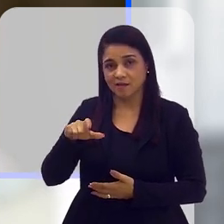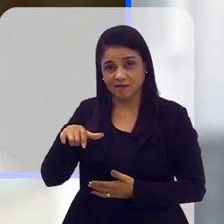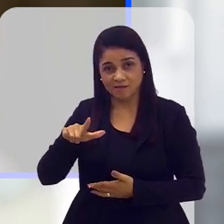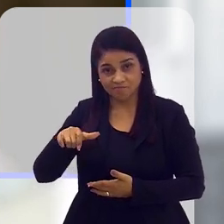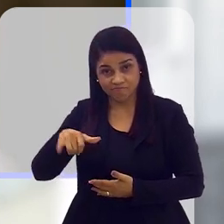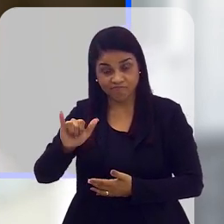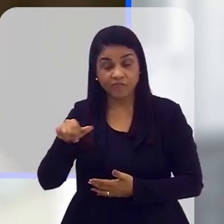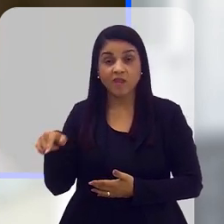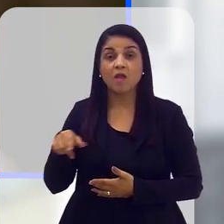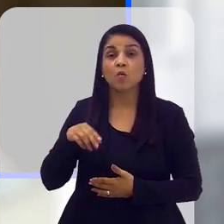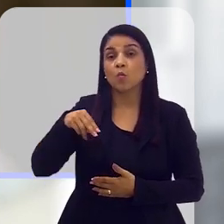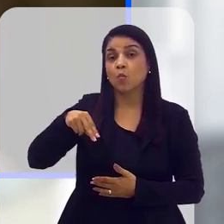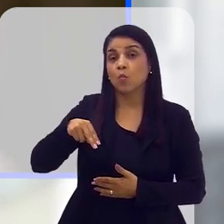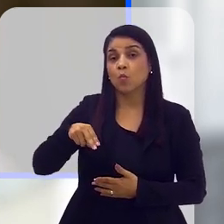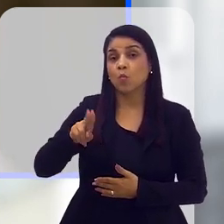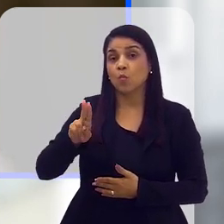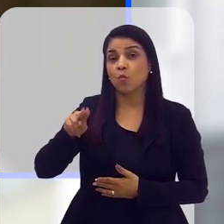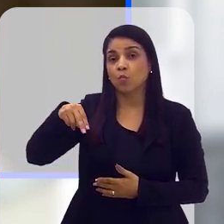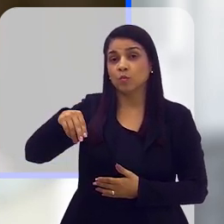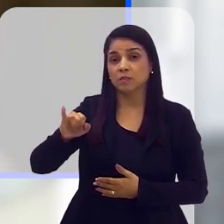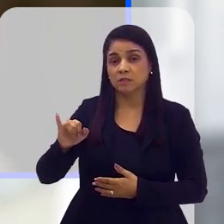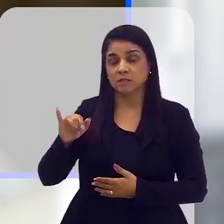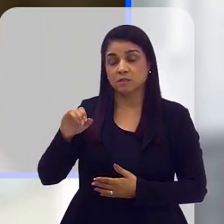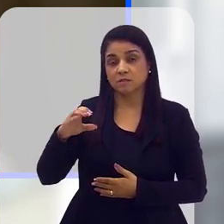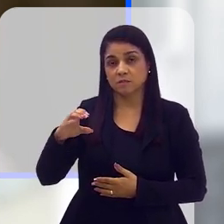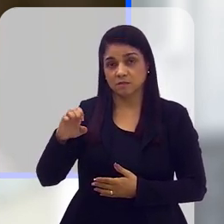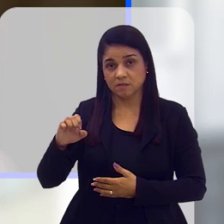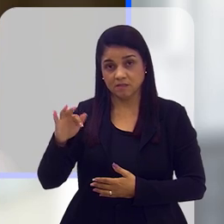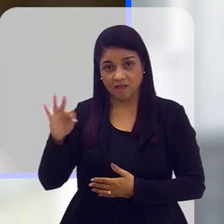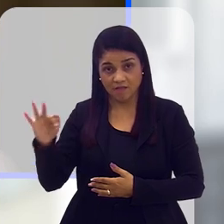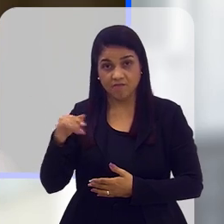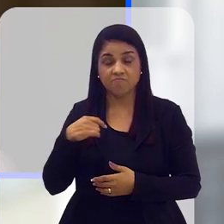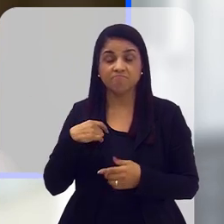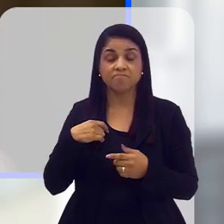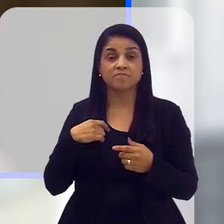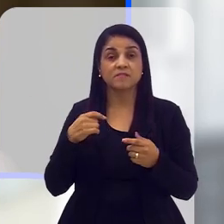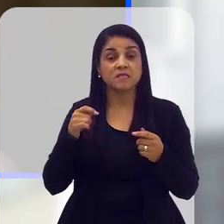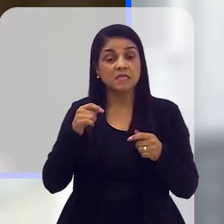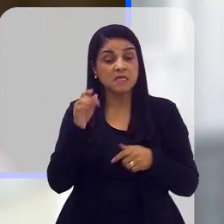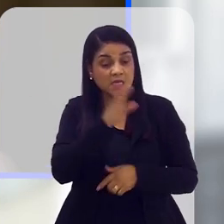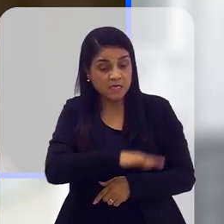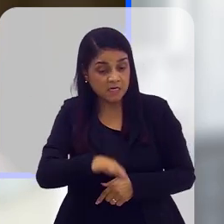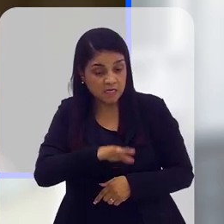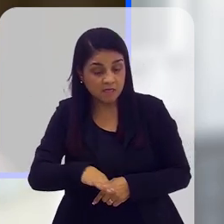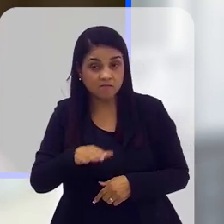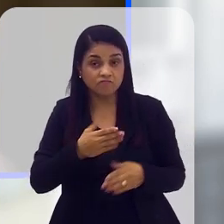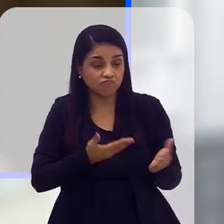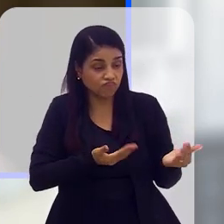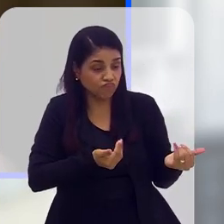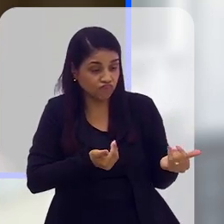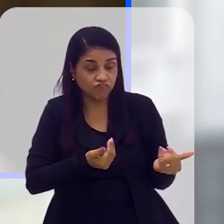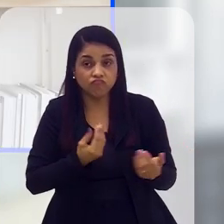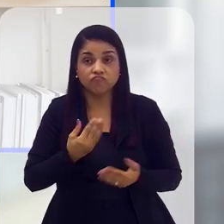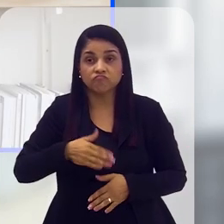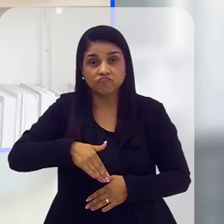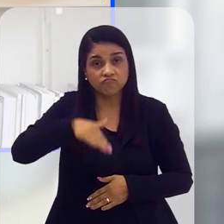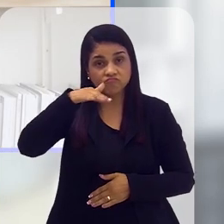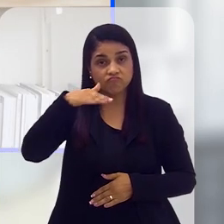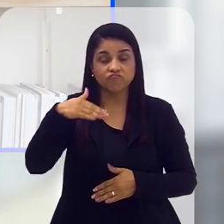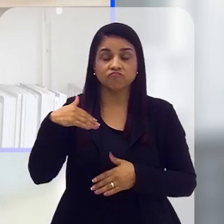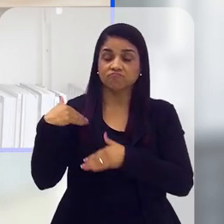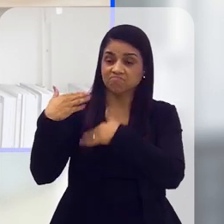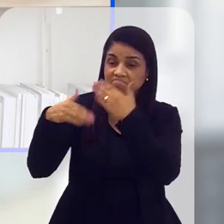Unicef, né, as mudanças climáticas são uma ameaça direta à capacidade de crianças e adolescentes de